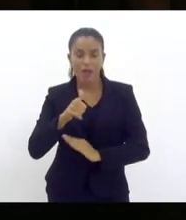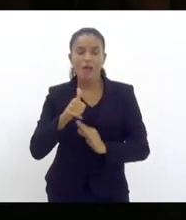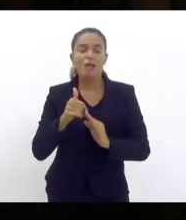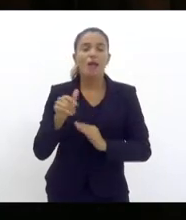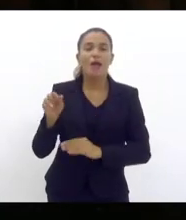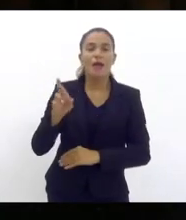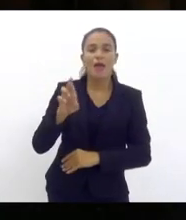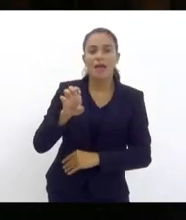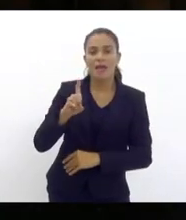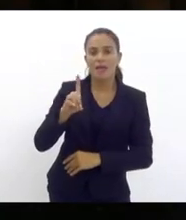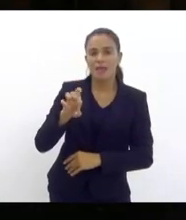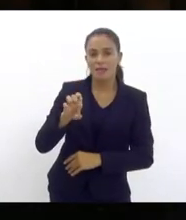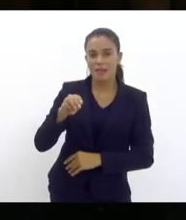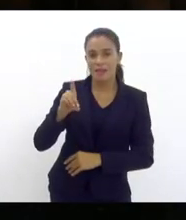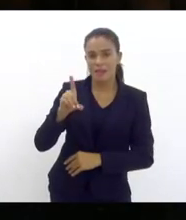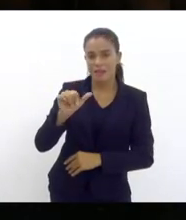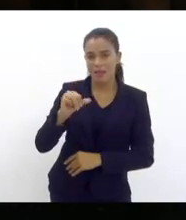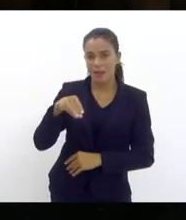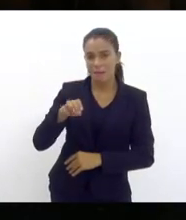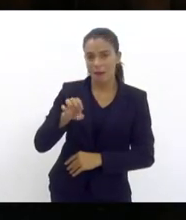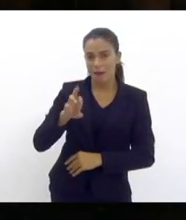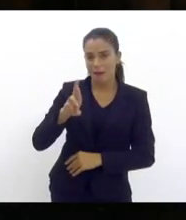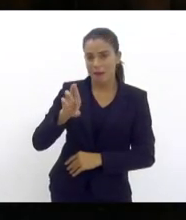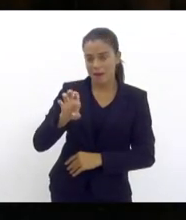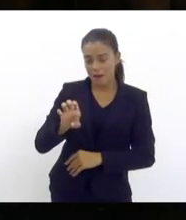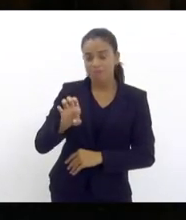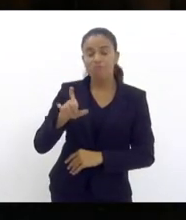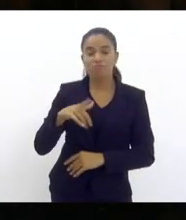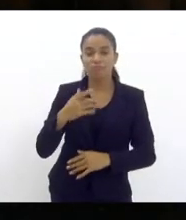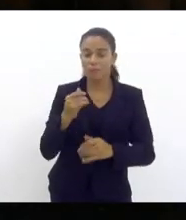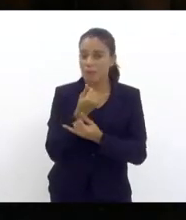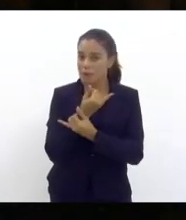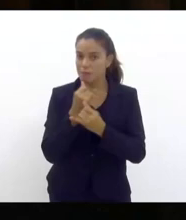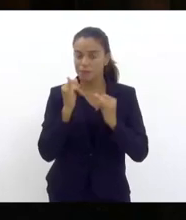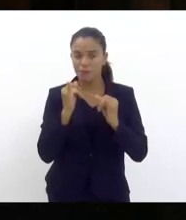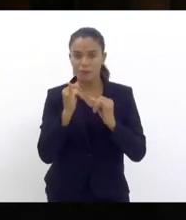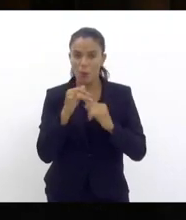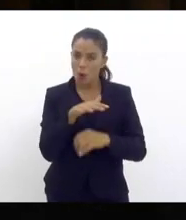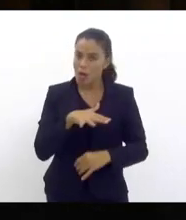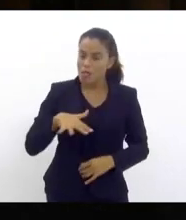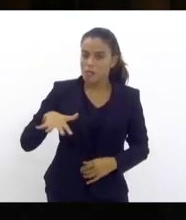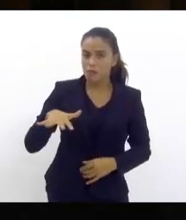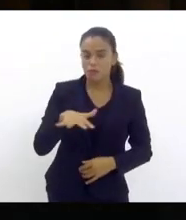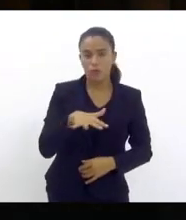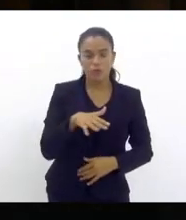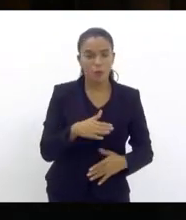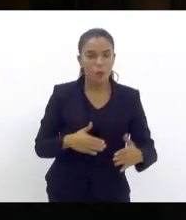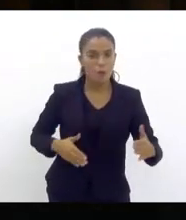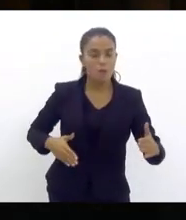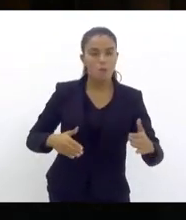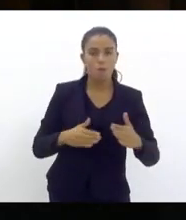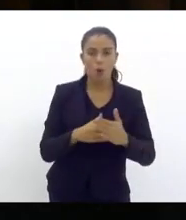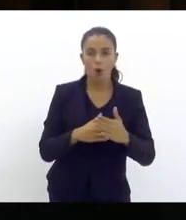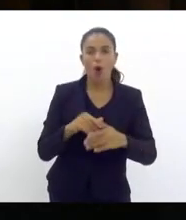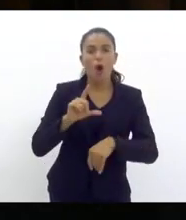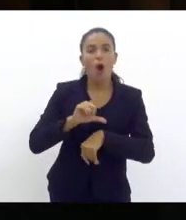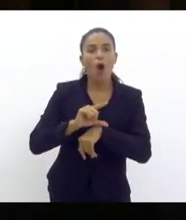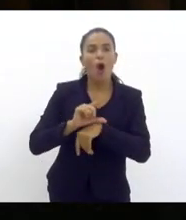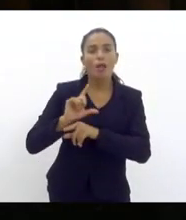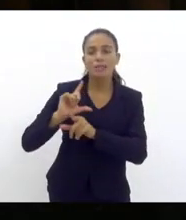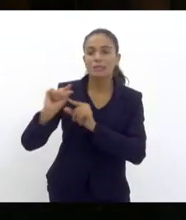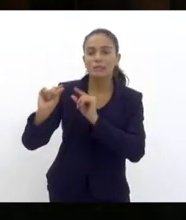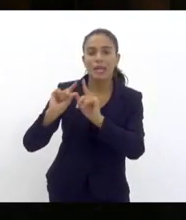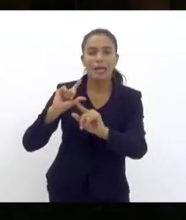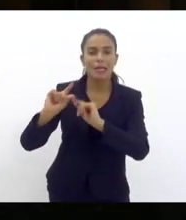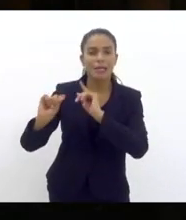e ali ficamos apreensivas com a situação limite que já estava dada. Era o horário de saída da escola